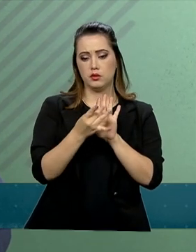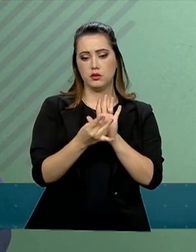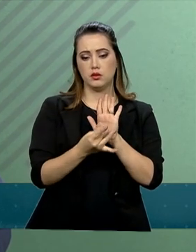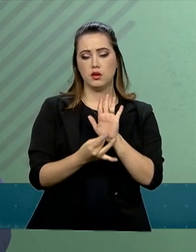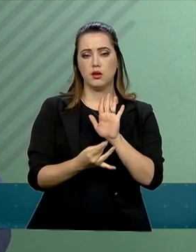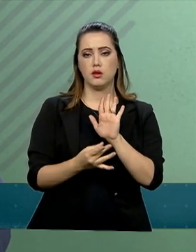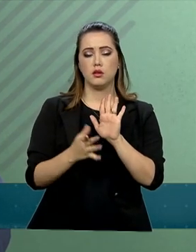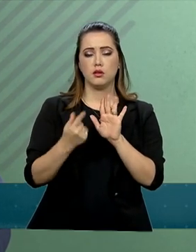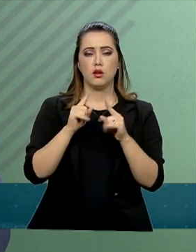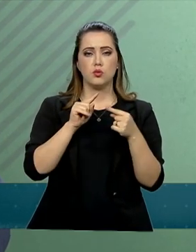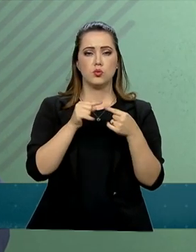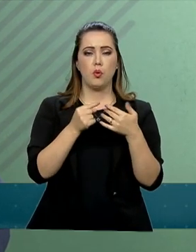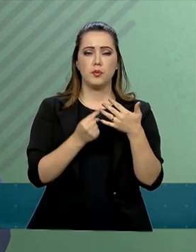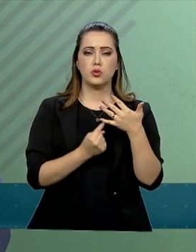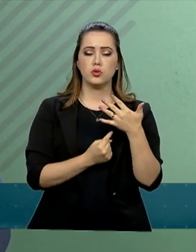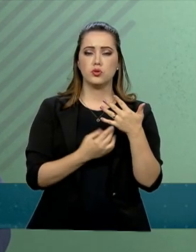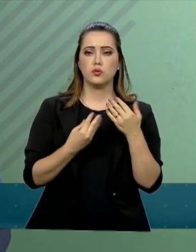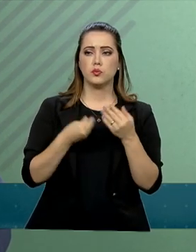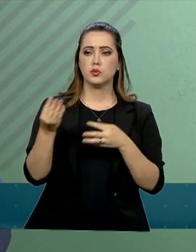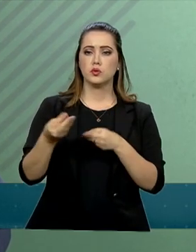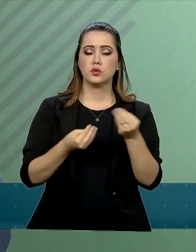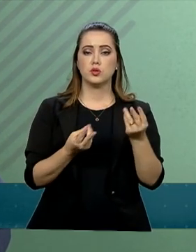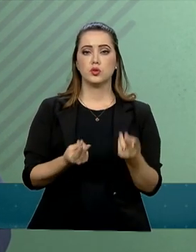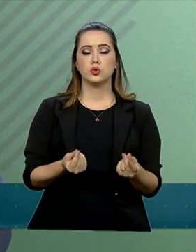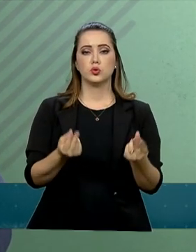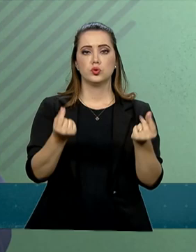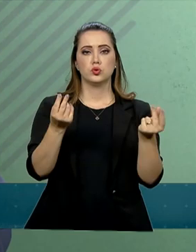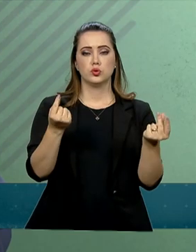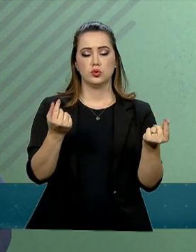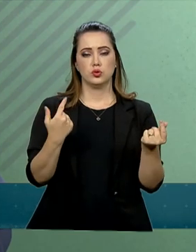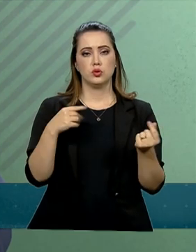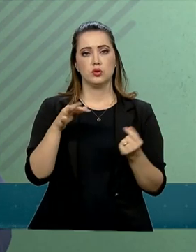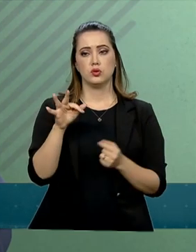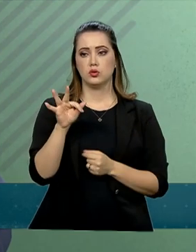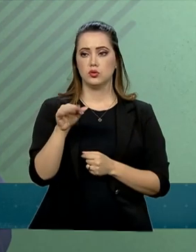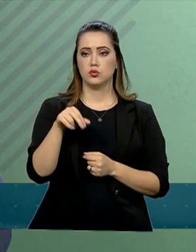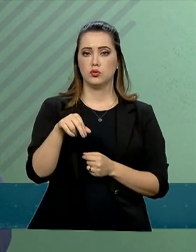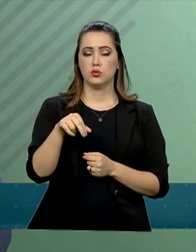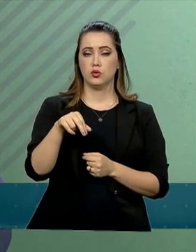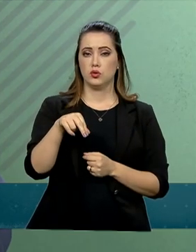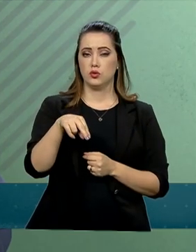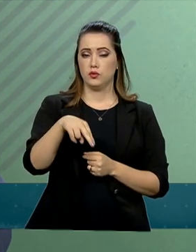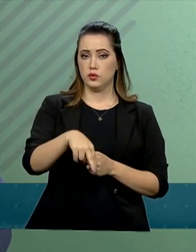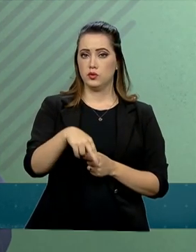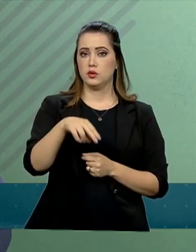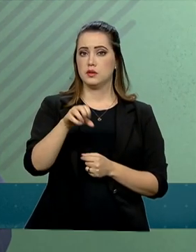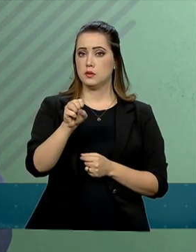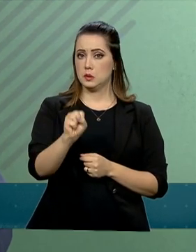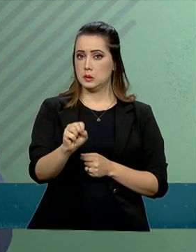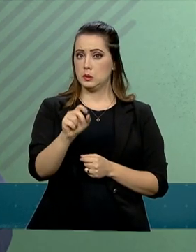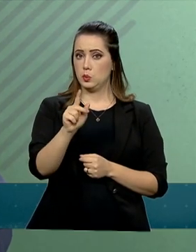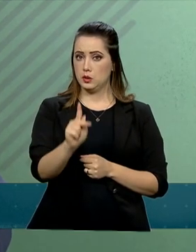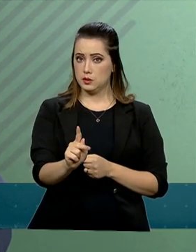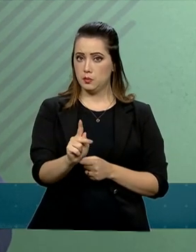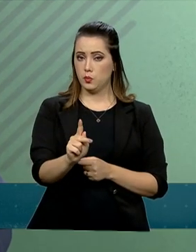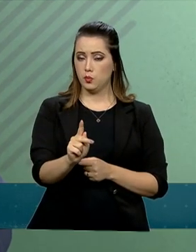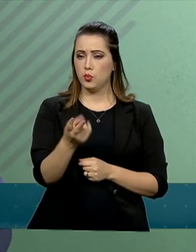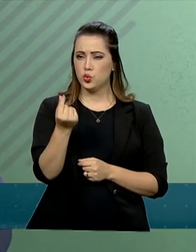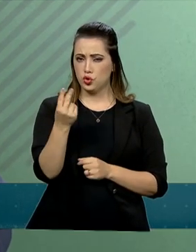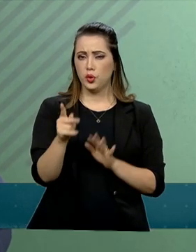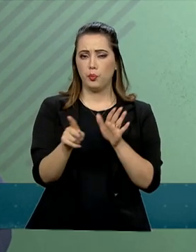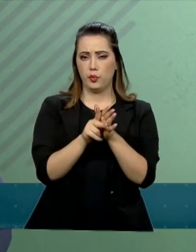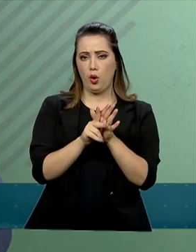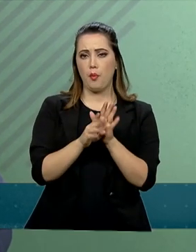objetivos para a distribuição de recursos do Fundo Nacional de Segurança Pública aos Estados